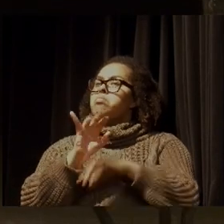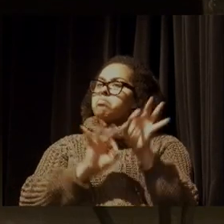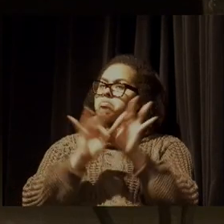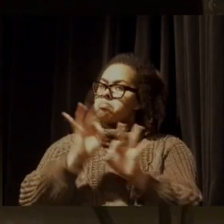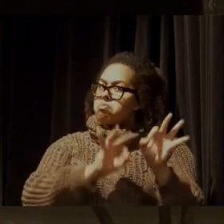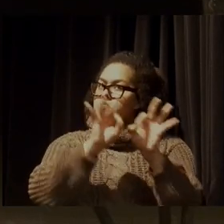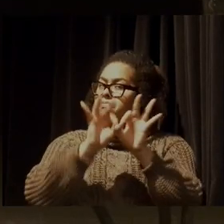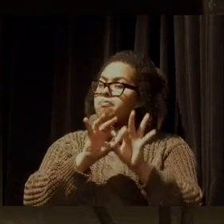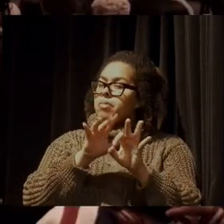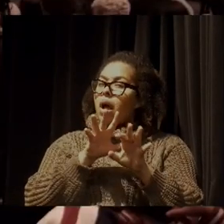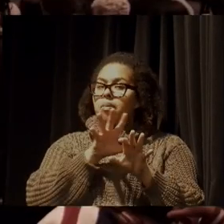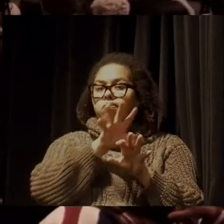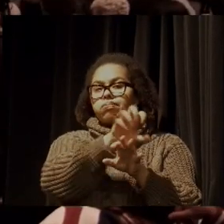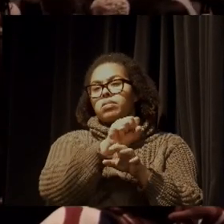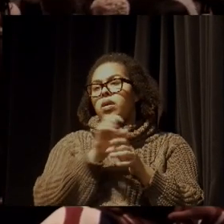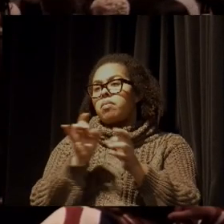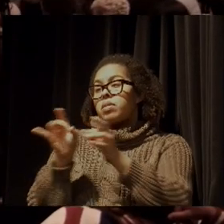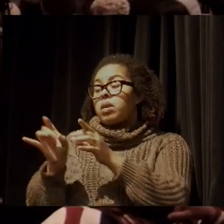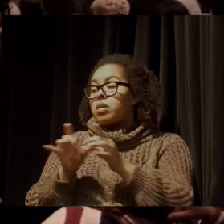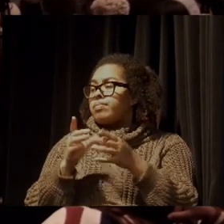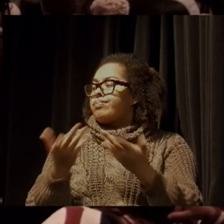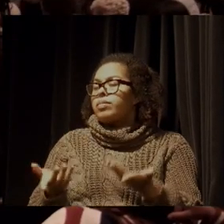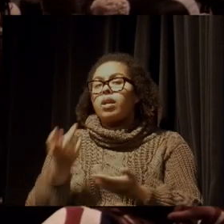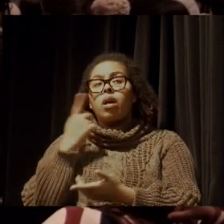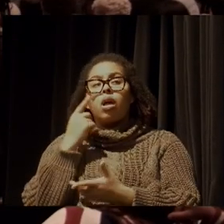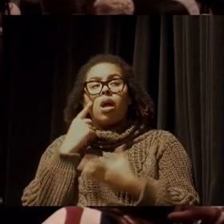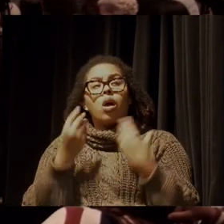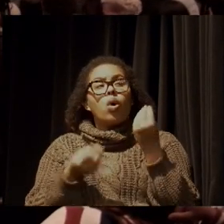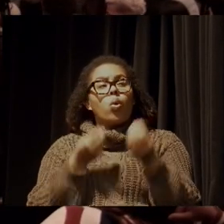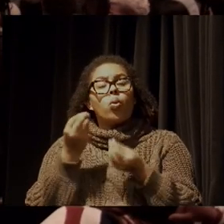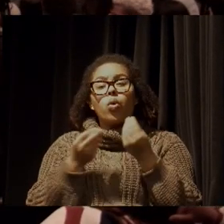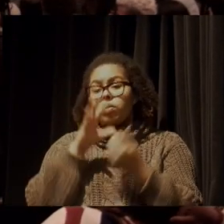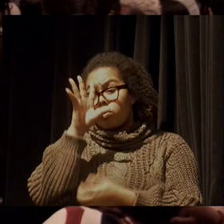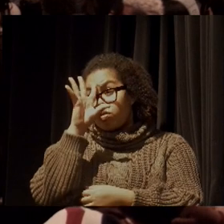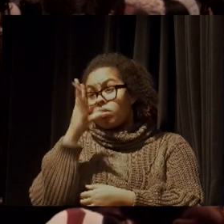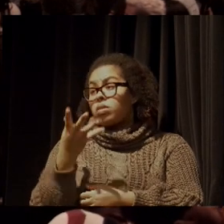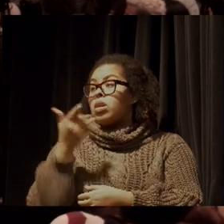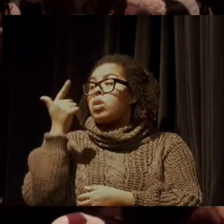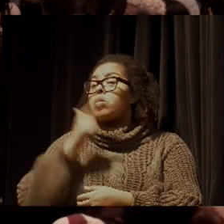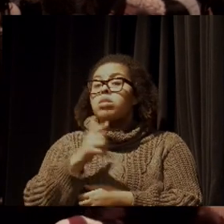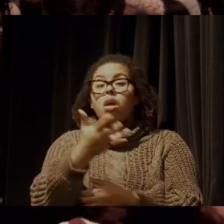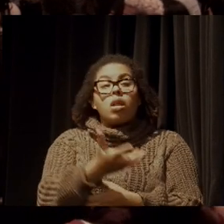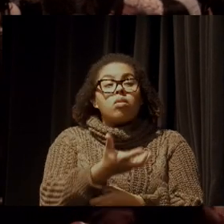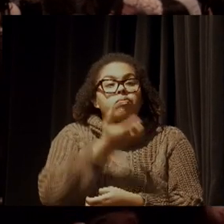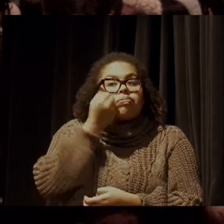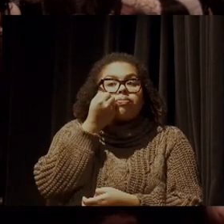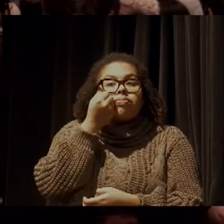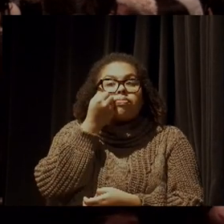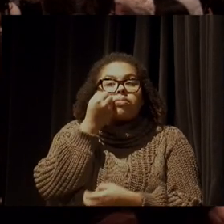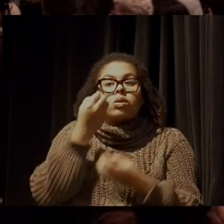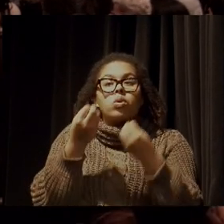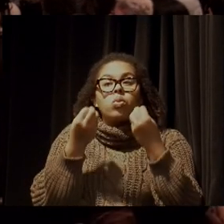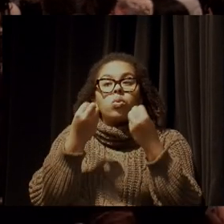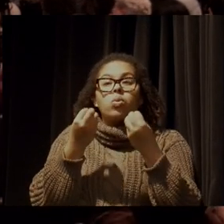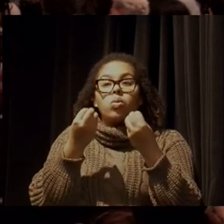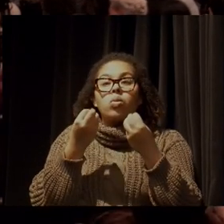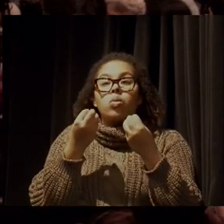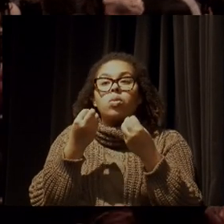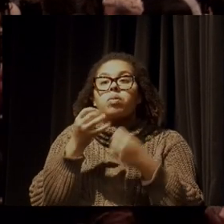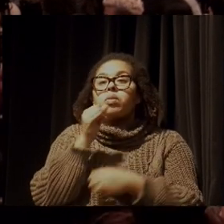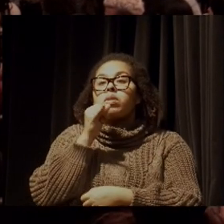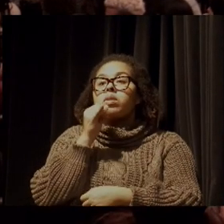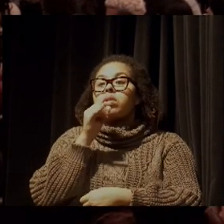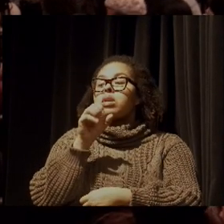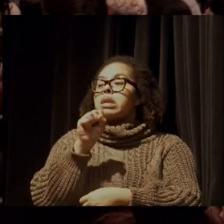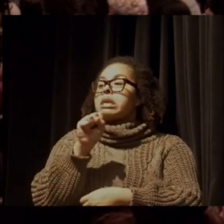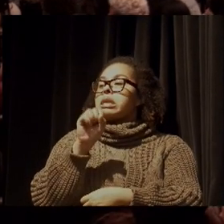conversando com a Karen, disse, Karen, o que nós vamos fazer, viu, Adriana, para salvar o muriqui? Porque tem, o ICMBio